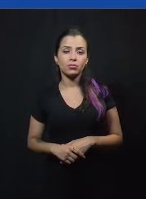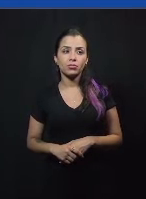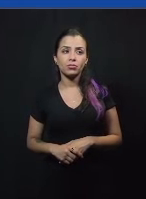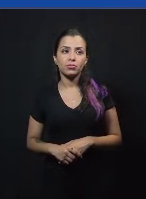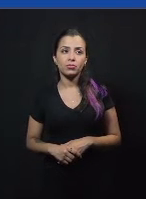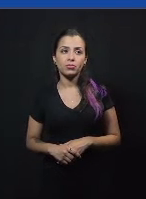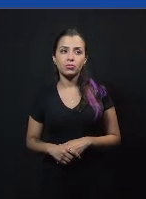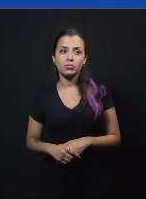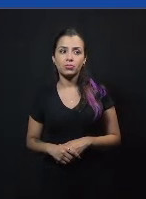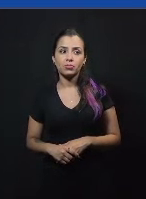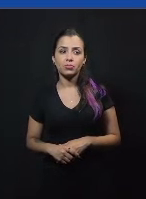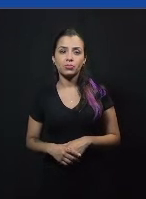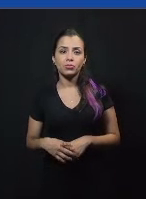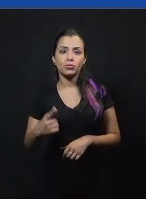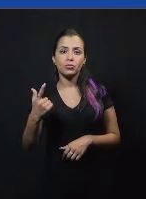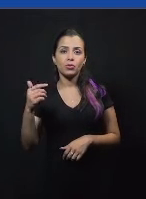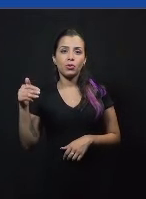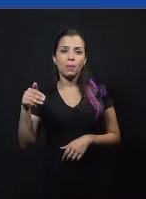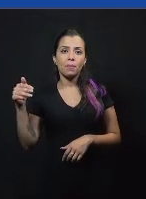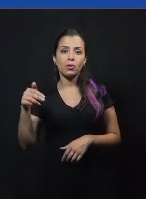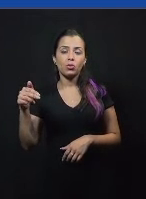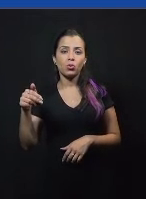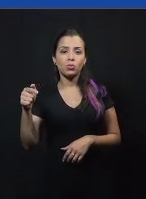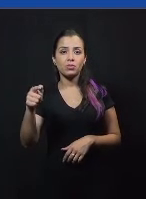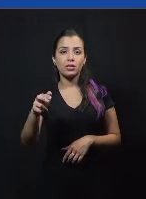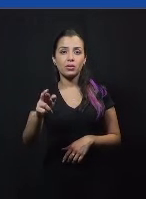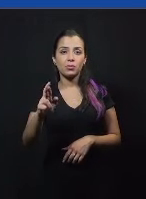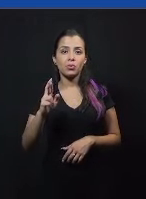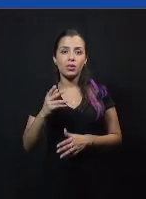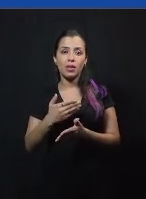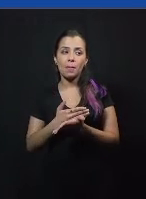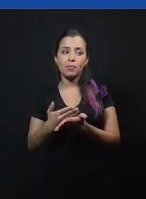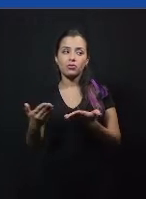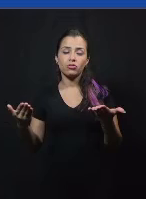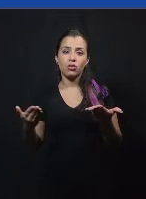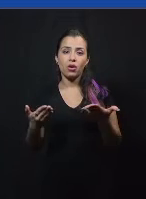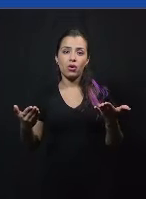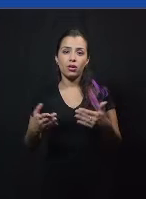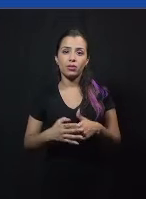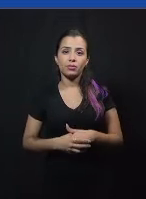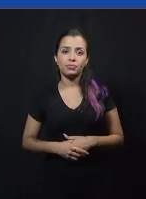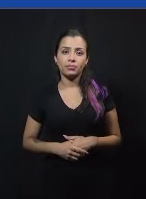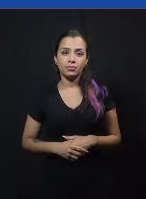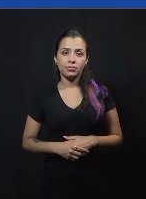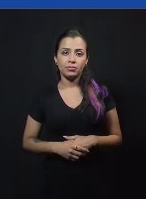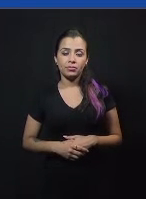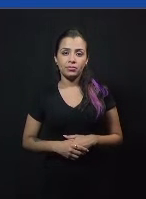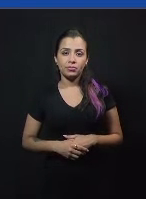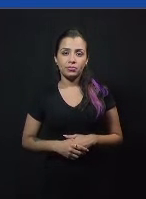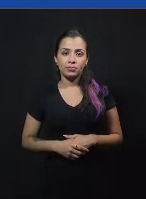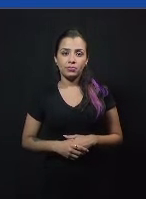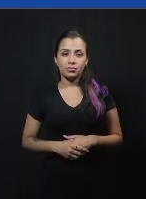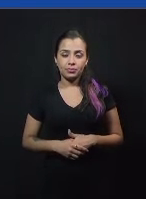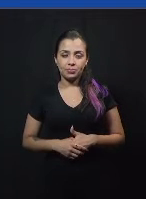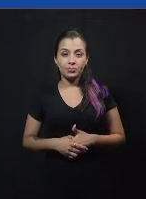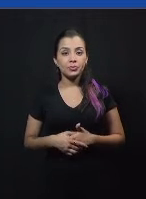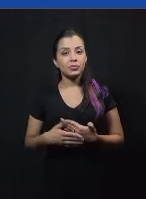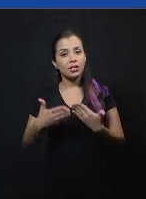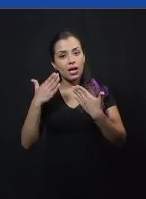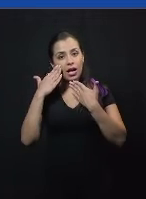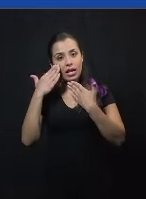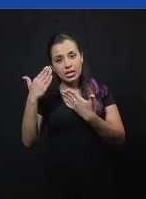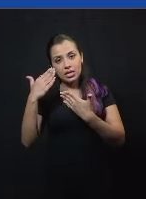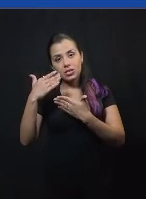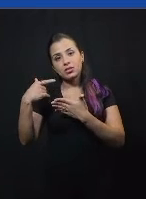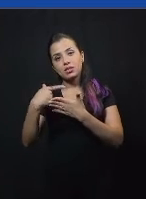Wesley, você tem um minuto para a sua resposta a partir de agora. Eu agradeço ao time de defesa pela pergunta. Um lado